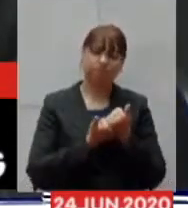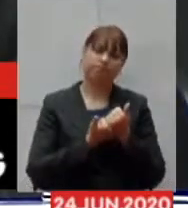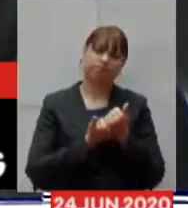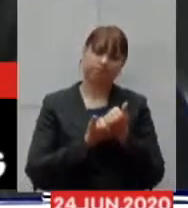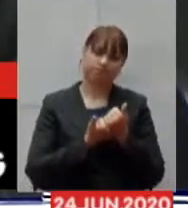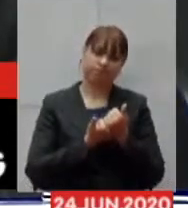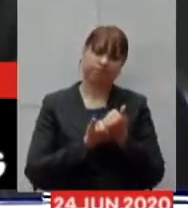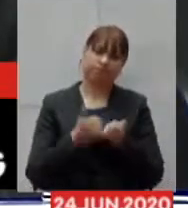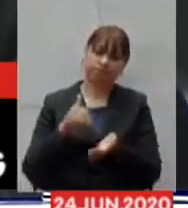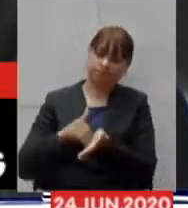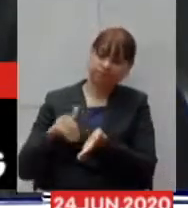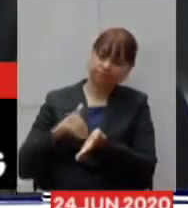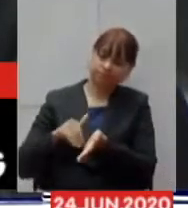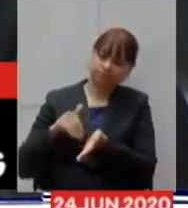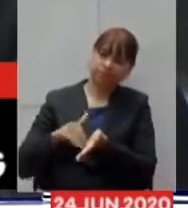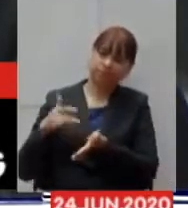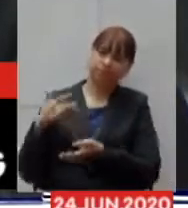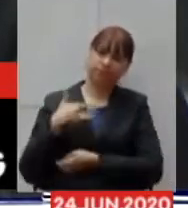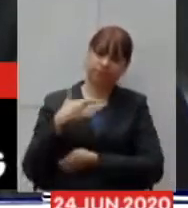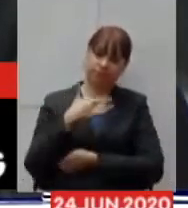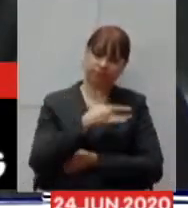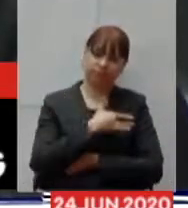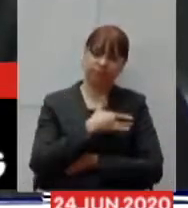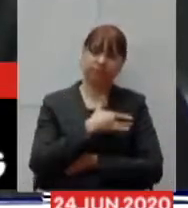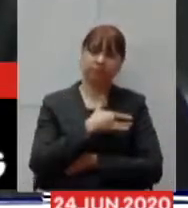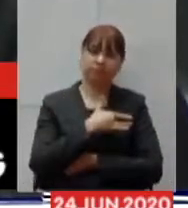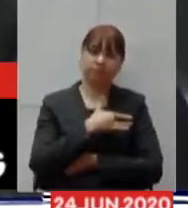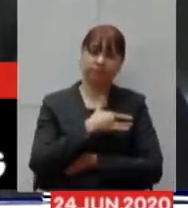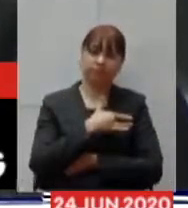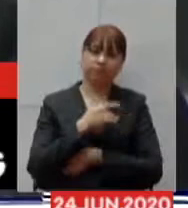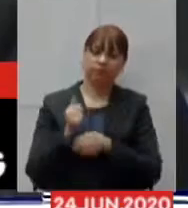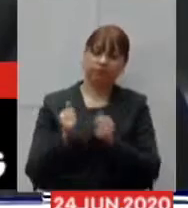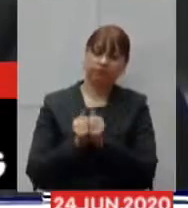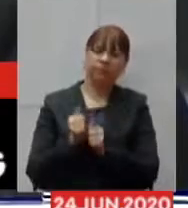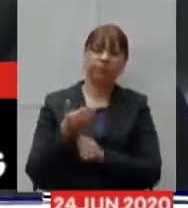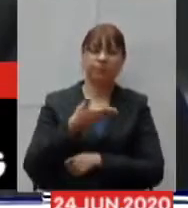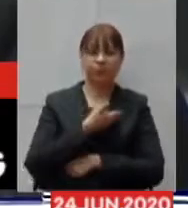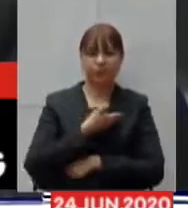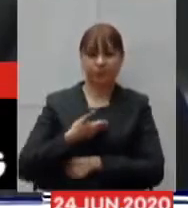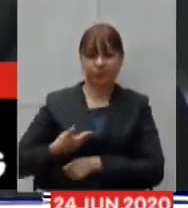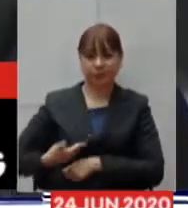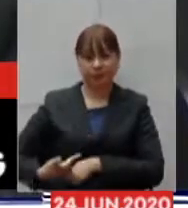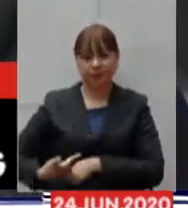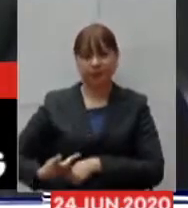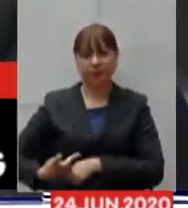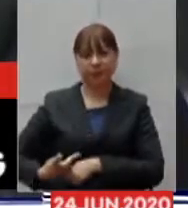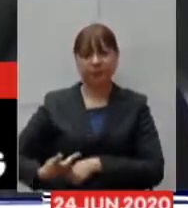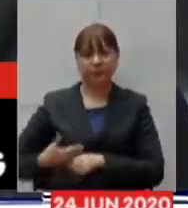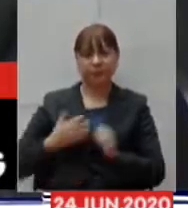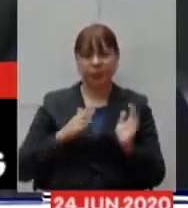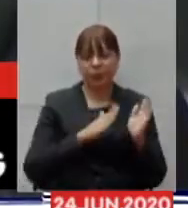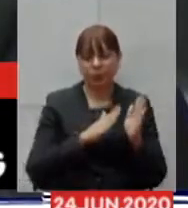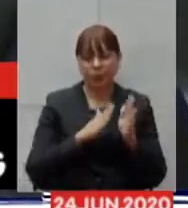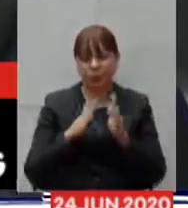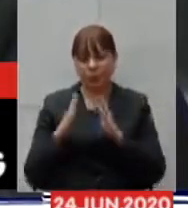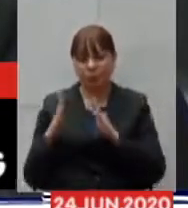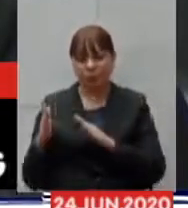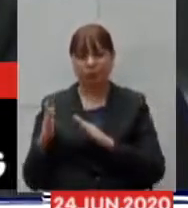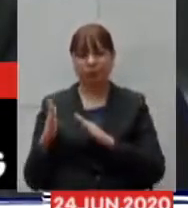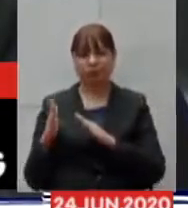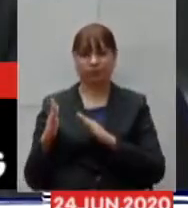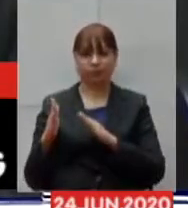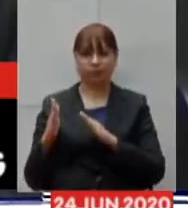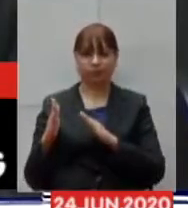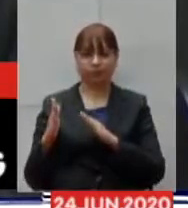secretaria de saúde e ao governo nesse processo de combate ao